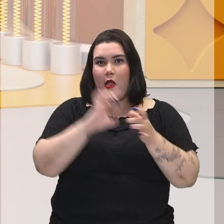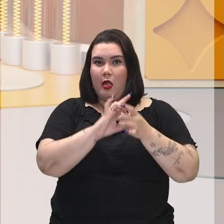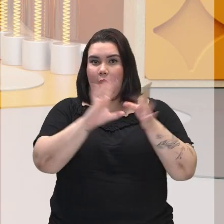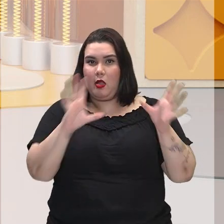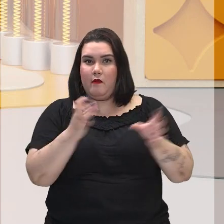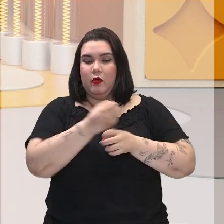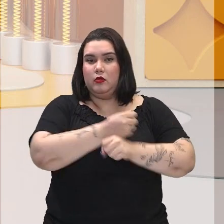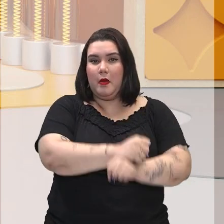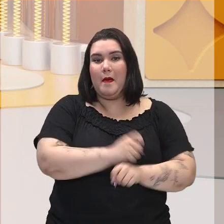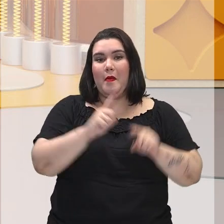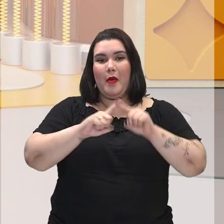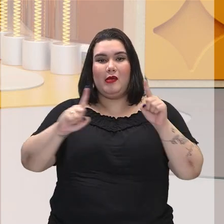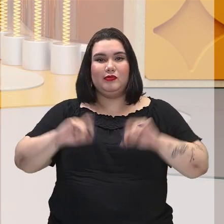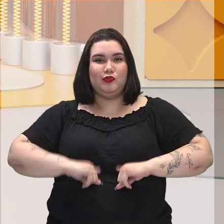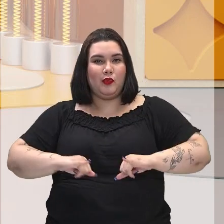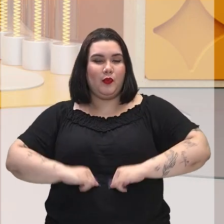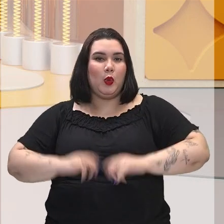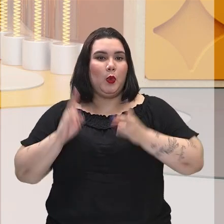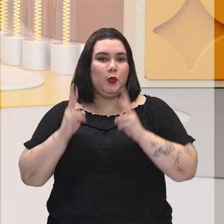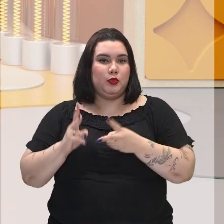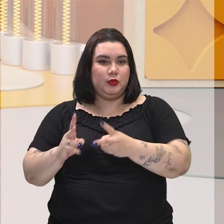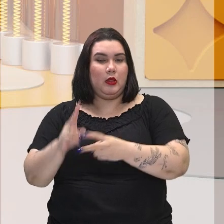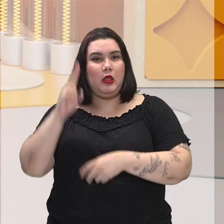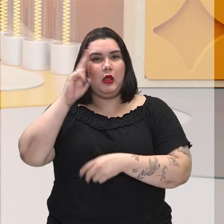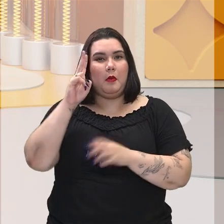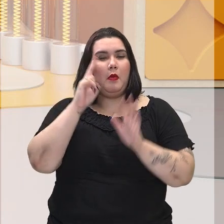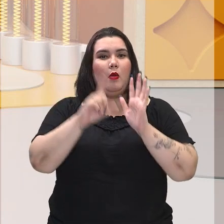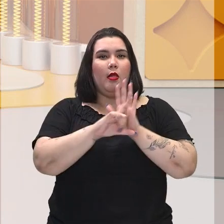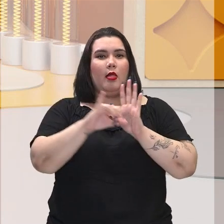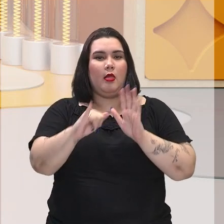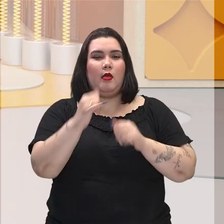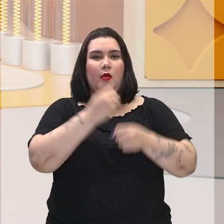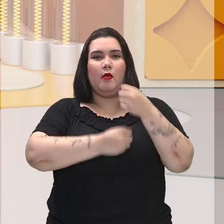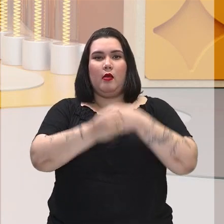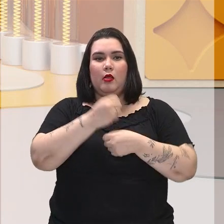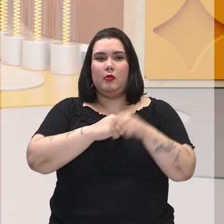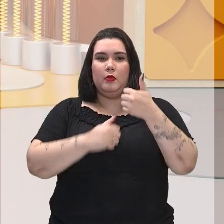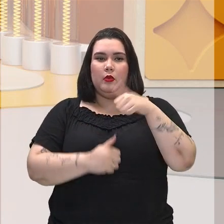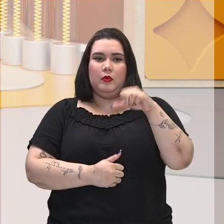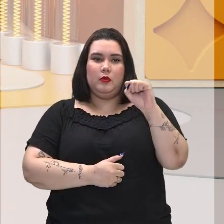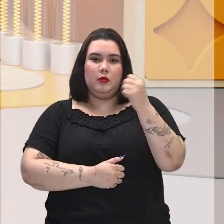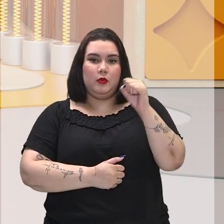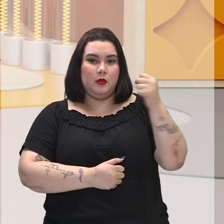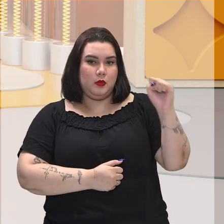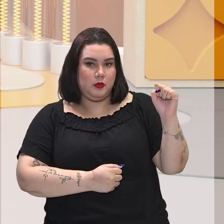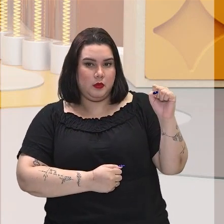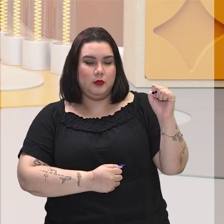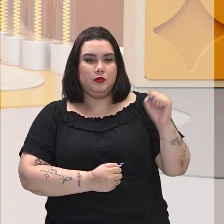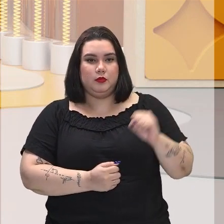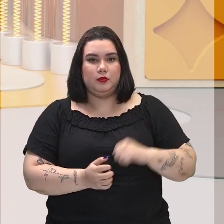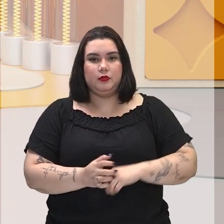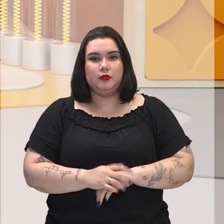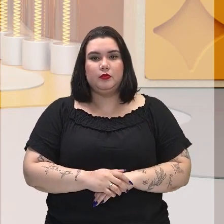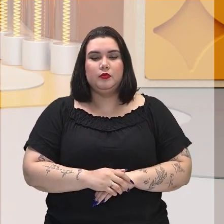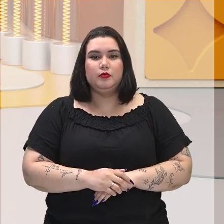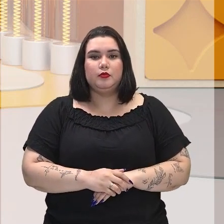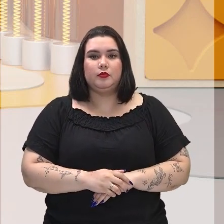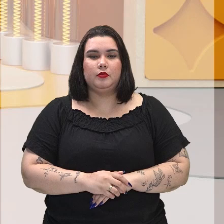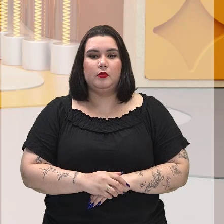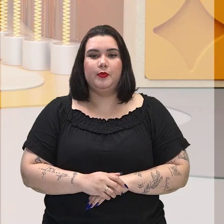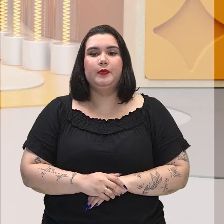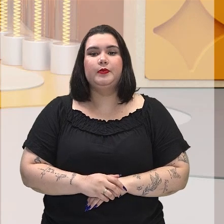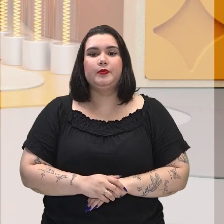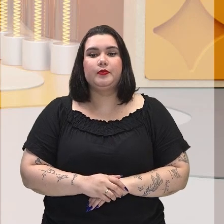abolição, está relacionada à Lei Áurea, Lei 3.353, de 18 de maio de